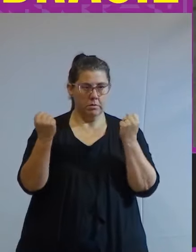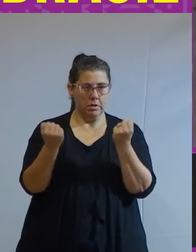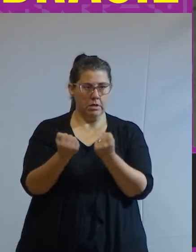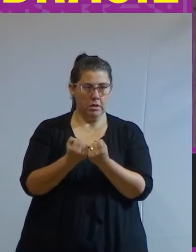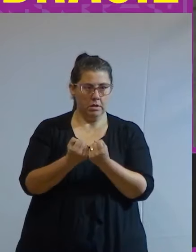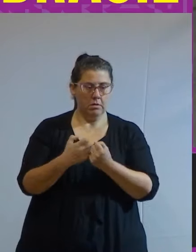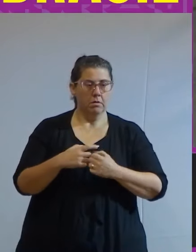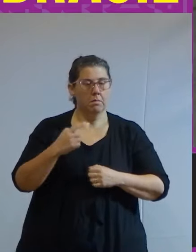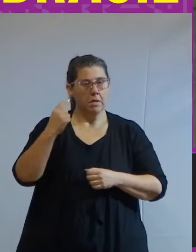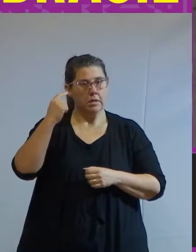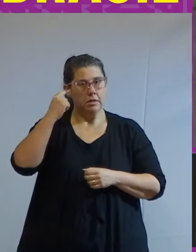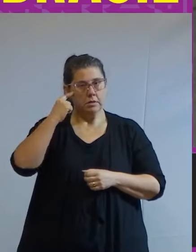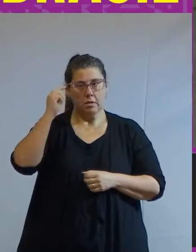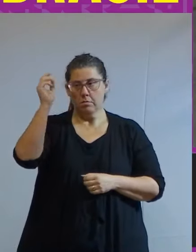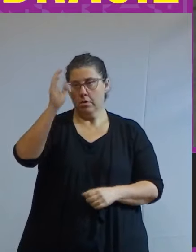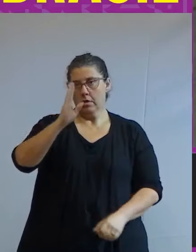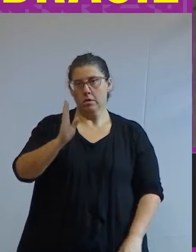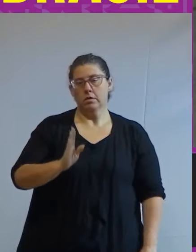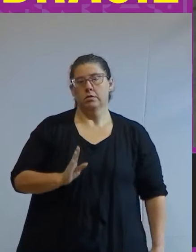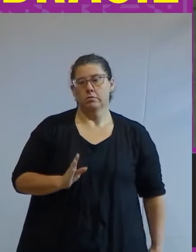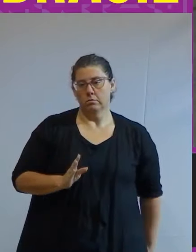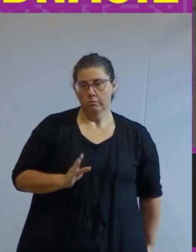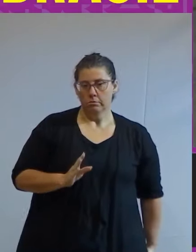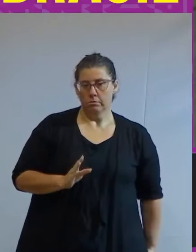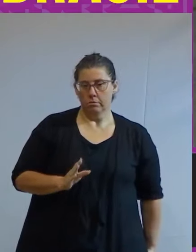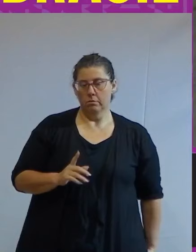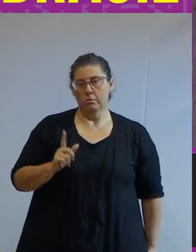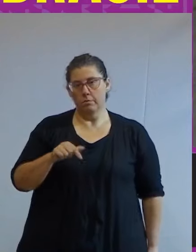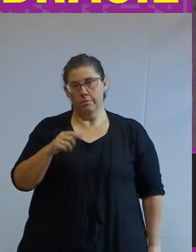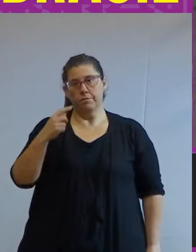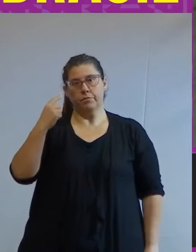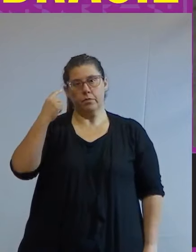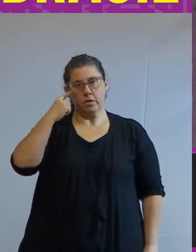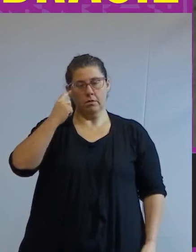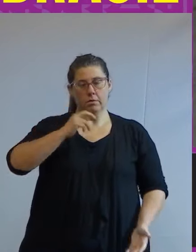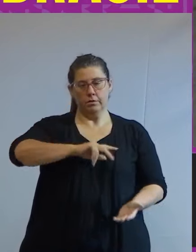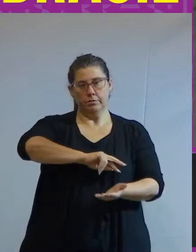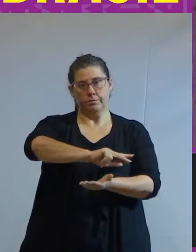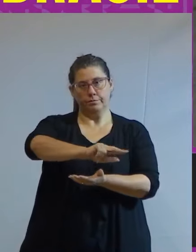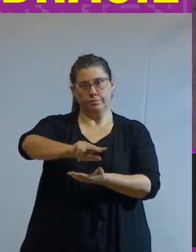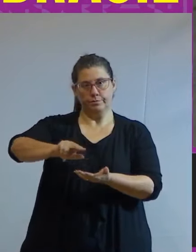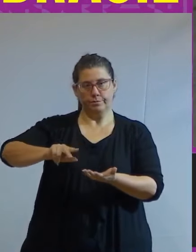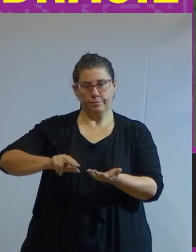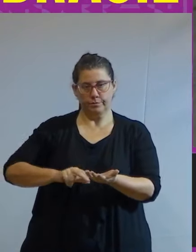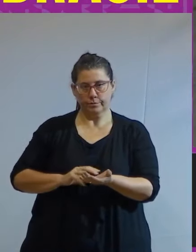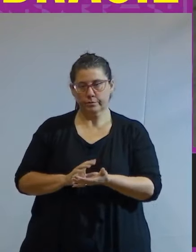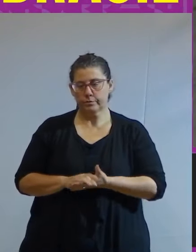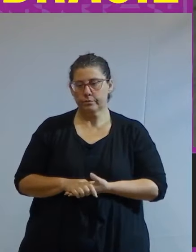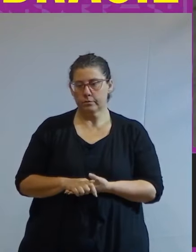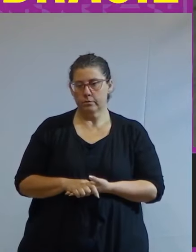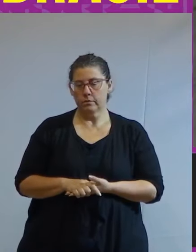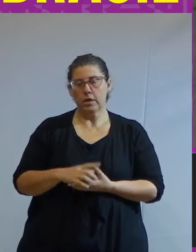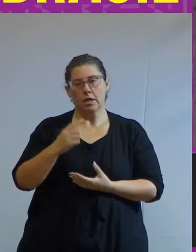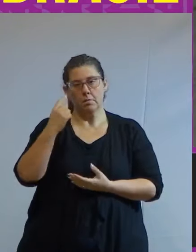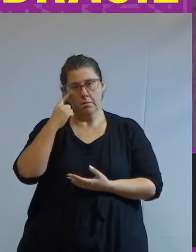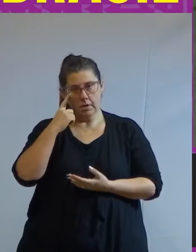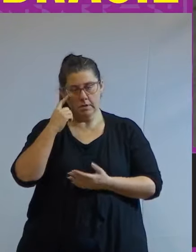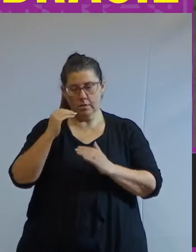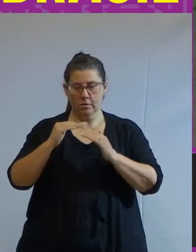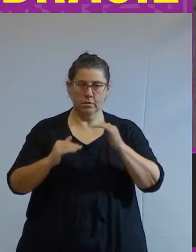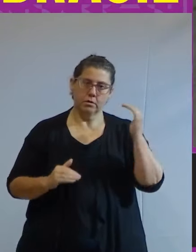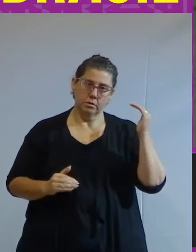pensar o Brasil ele falou é pensar a diversidade e a pensar a